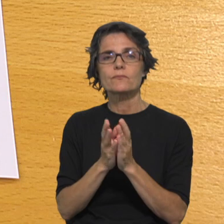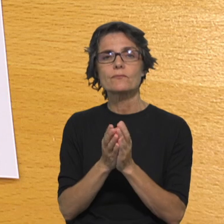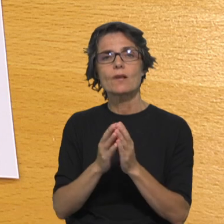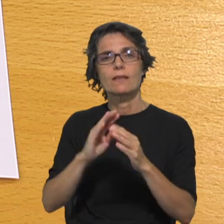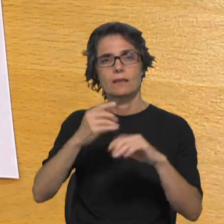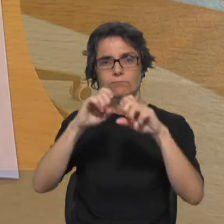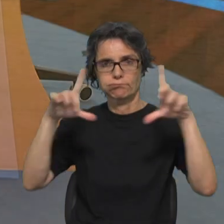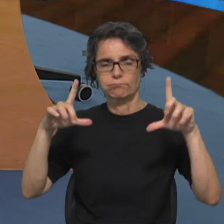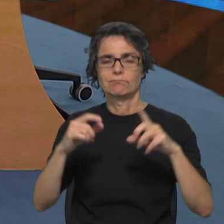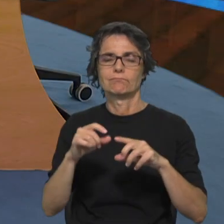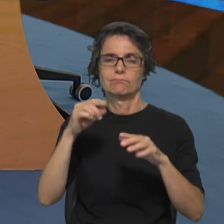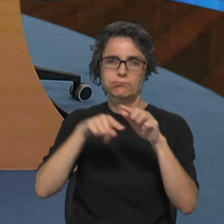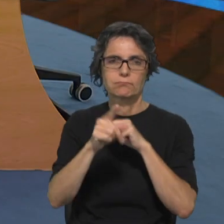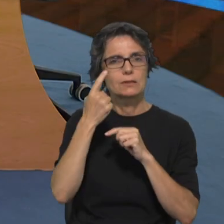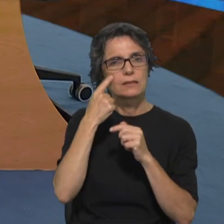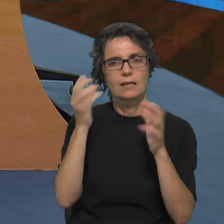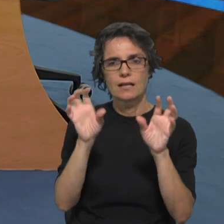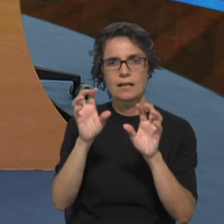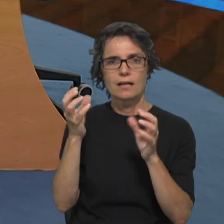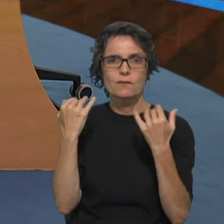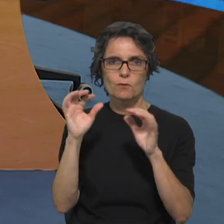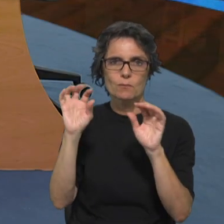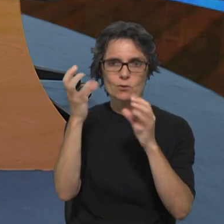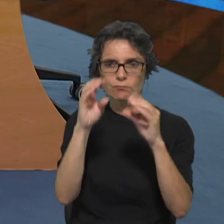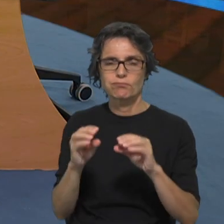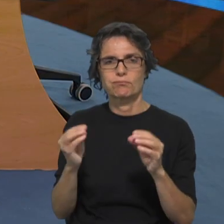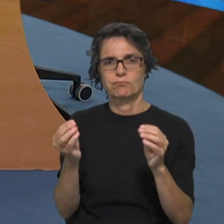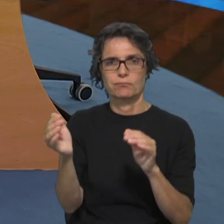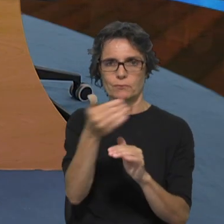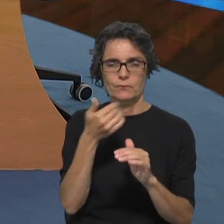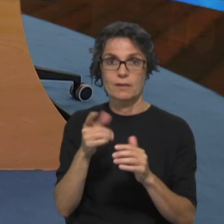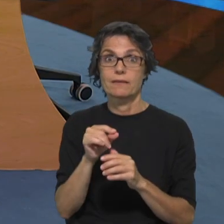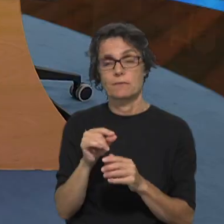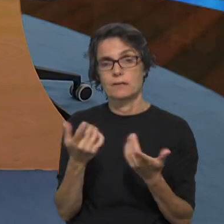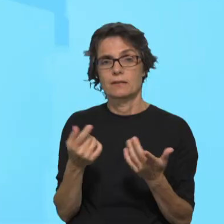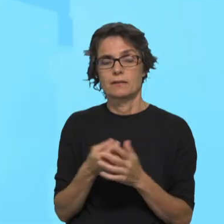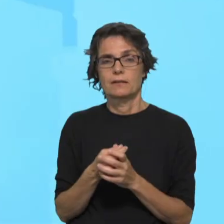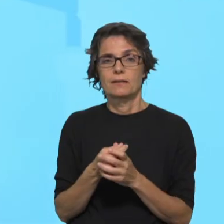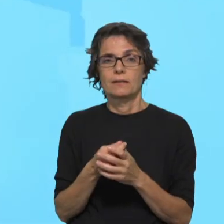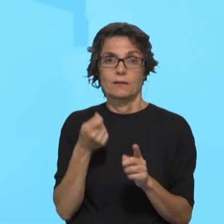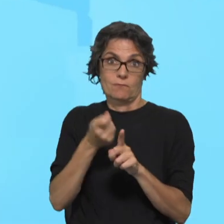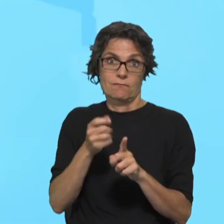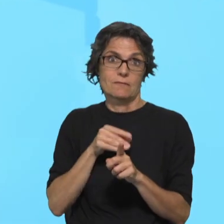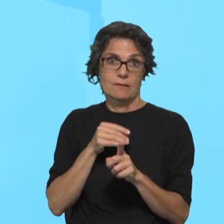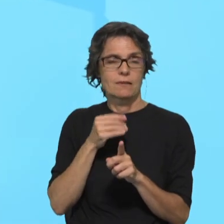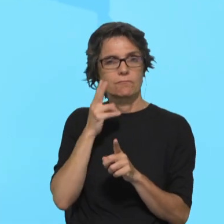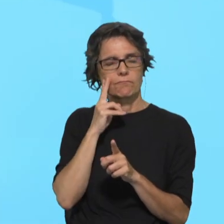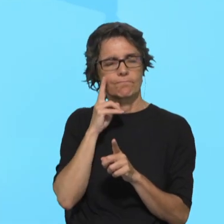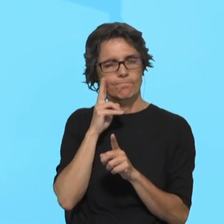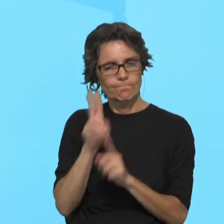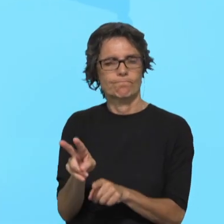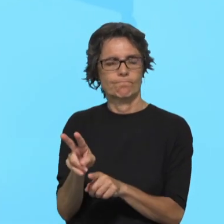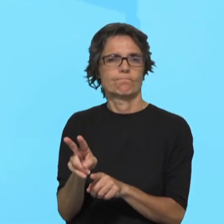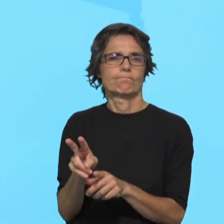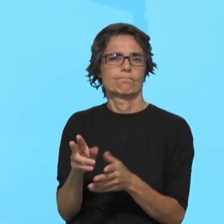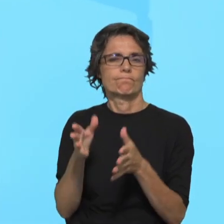o nosso portal da Agência Eclésia, e essencialmente reter, então, este desafio de olhar com mais atenção para estes